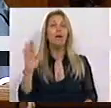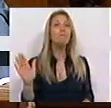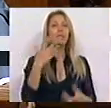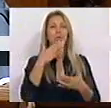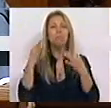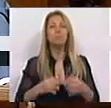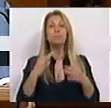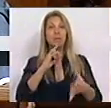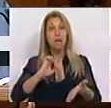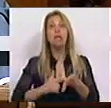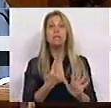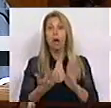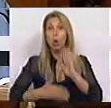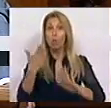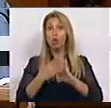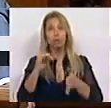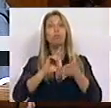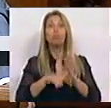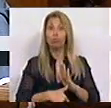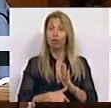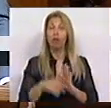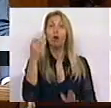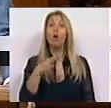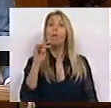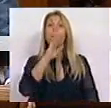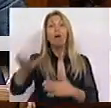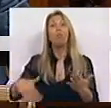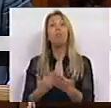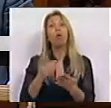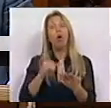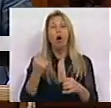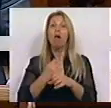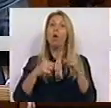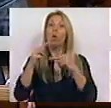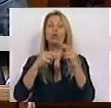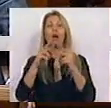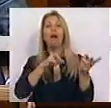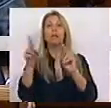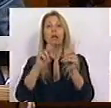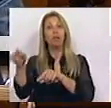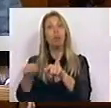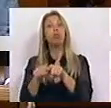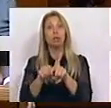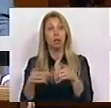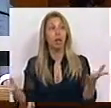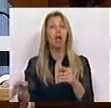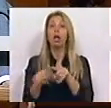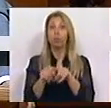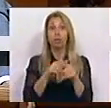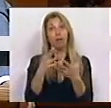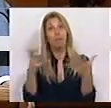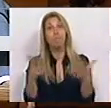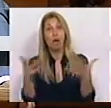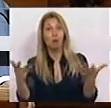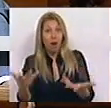absoluta necessidade e urgência desse projeto, o PS propõe-se construir uma alternativa política e de políticas à atual maioria.